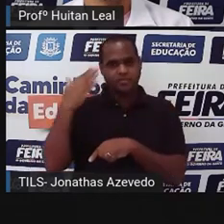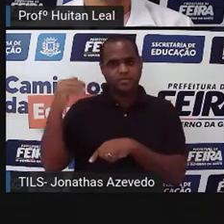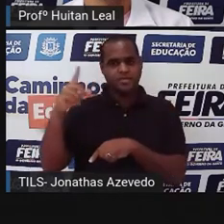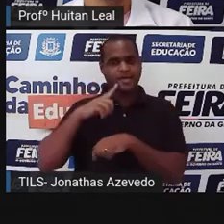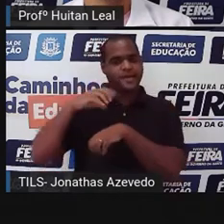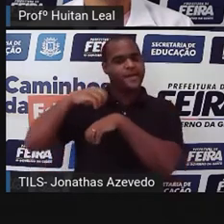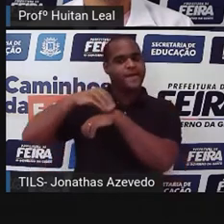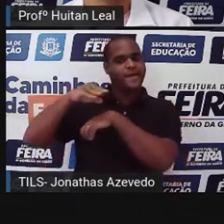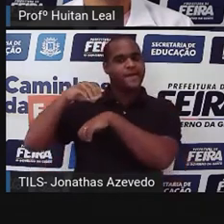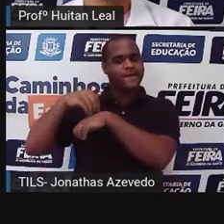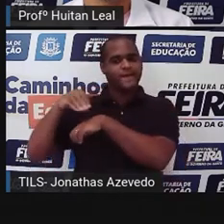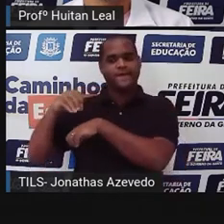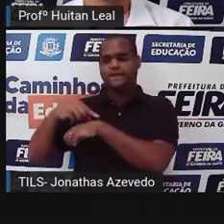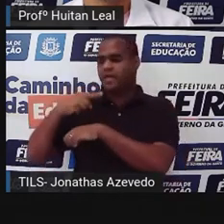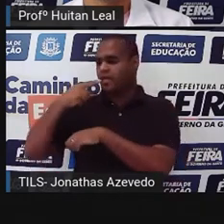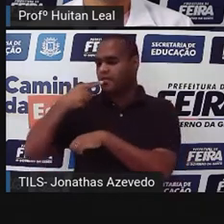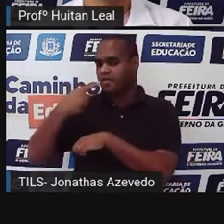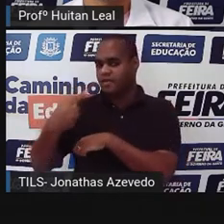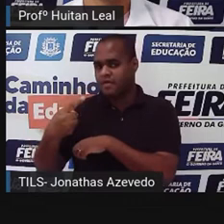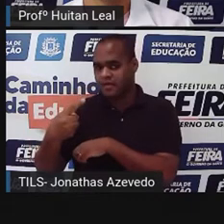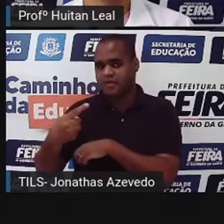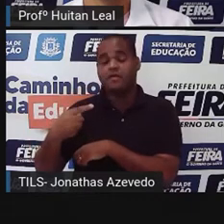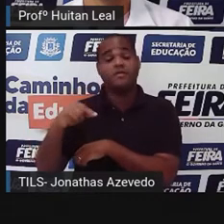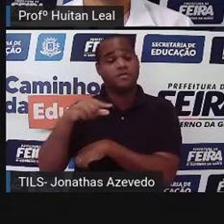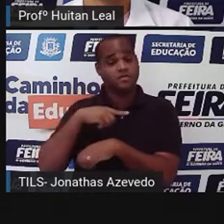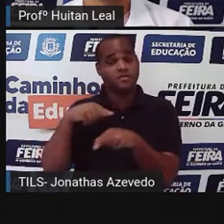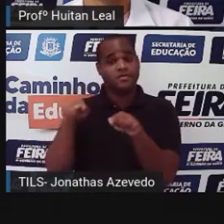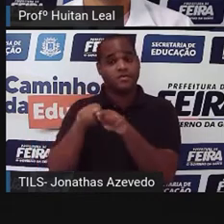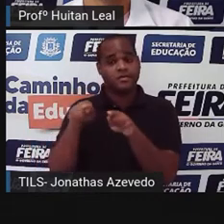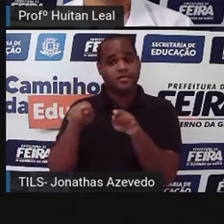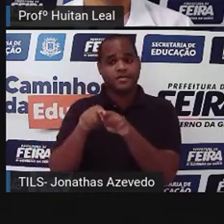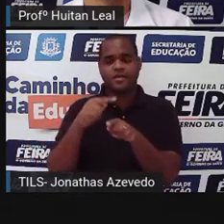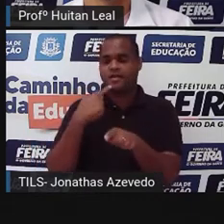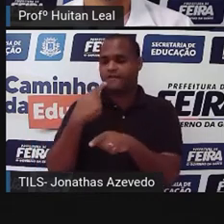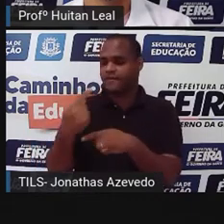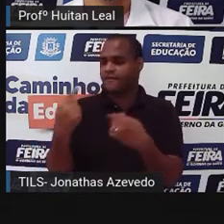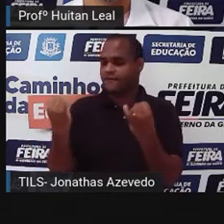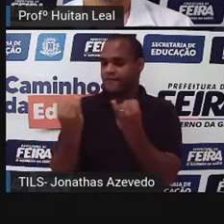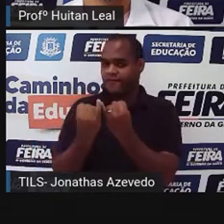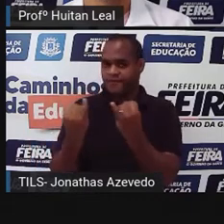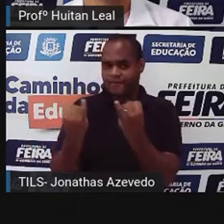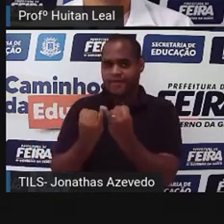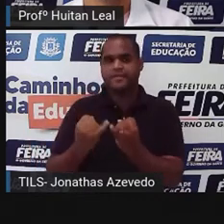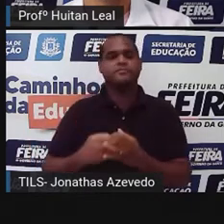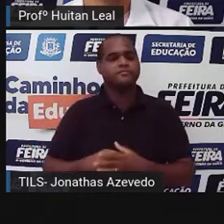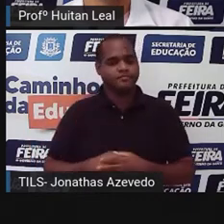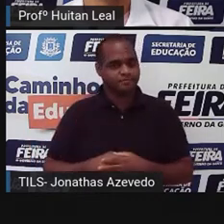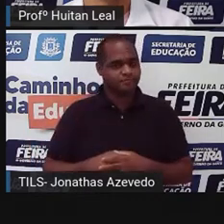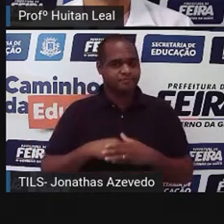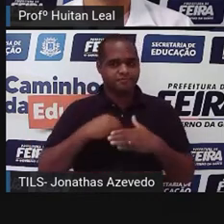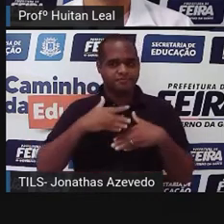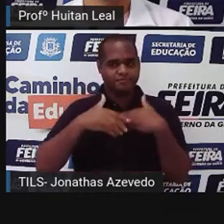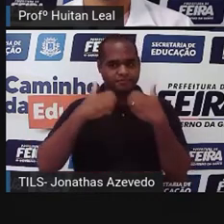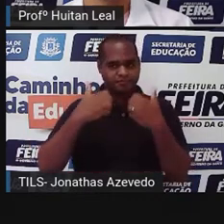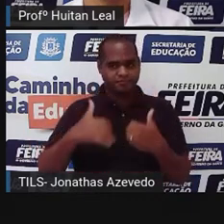e traz, linguaruda e era chamada de moleca fofoqueira. Assim viveu Maria Angula, até os